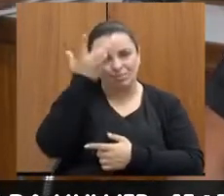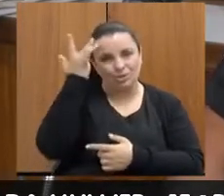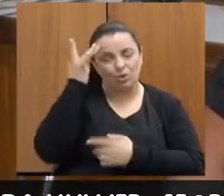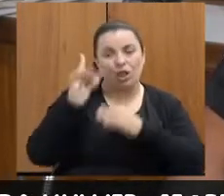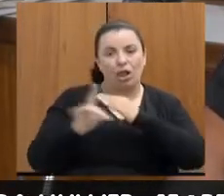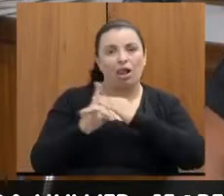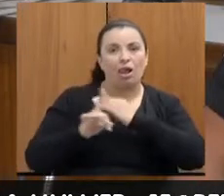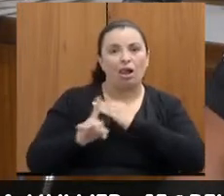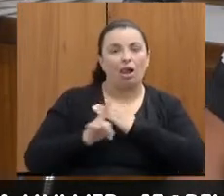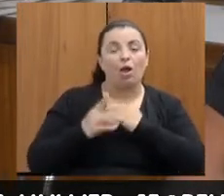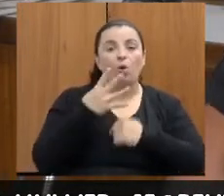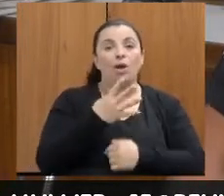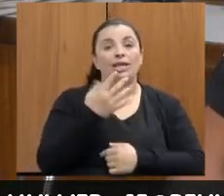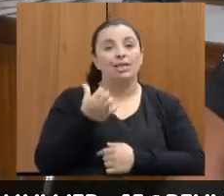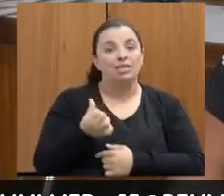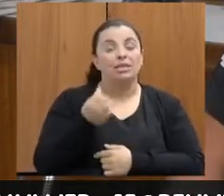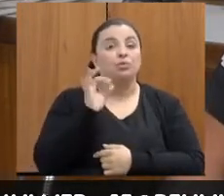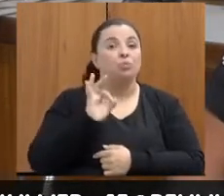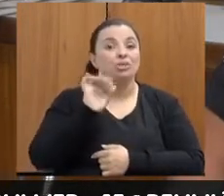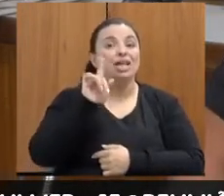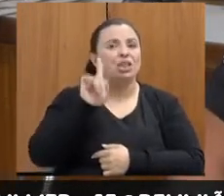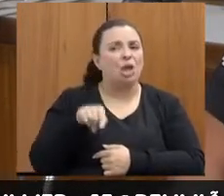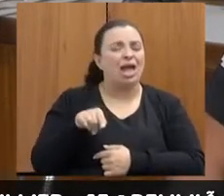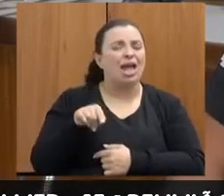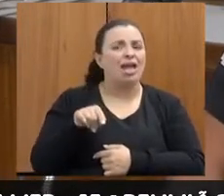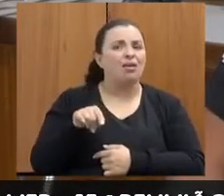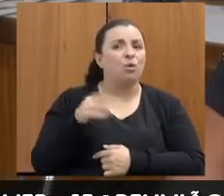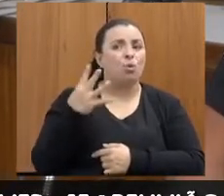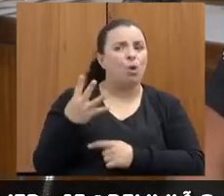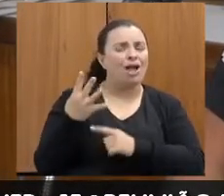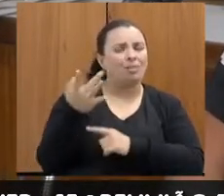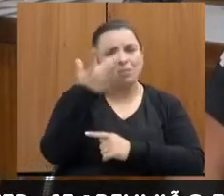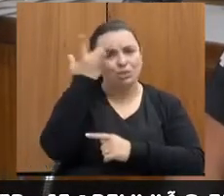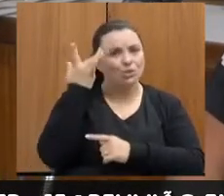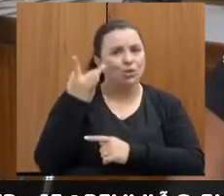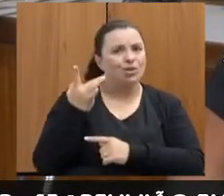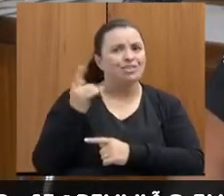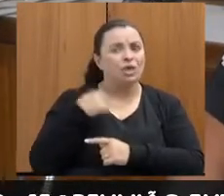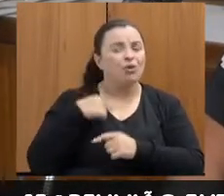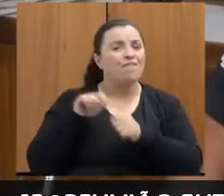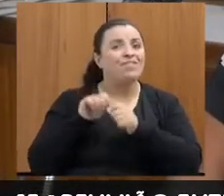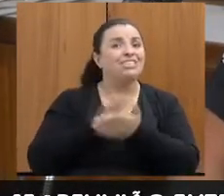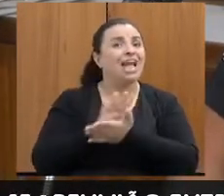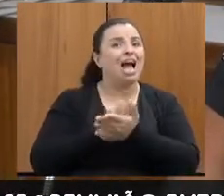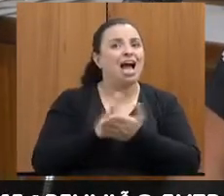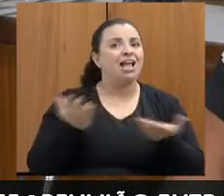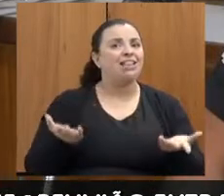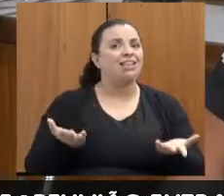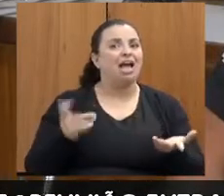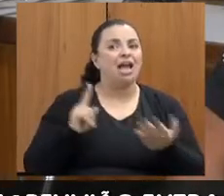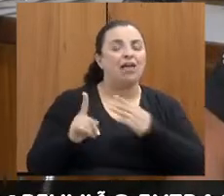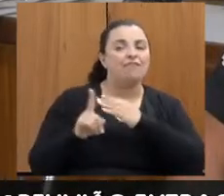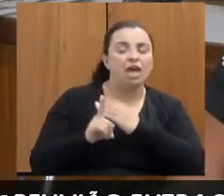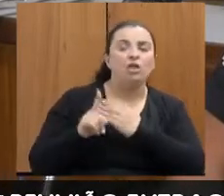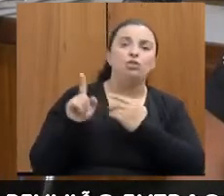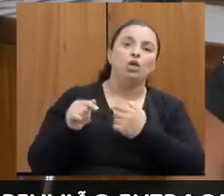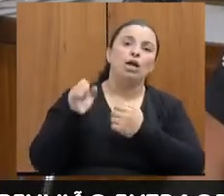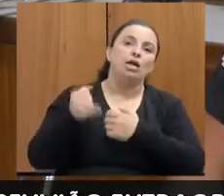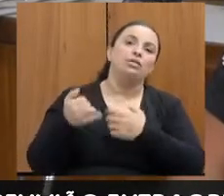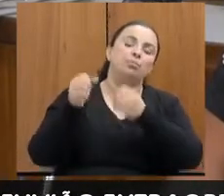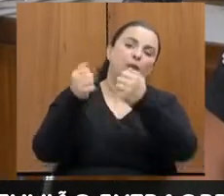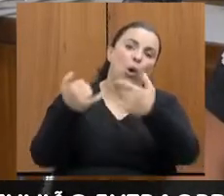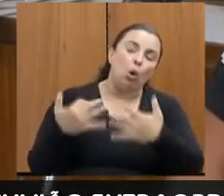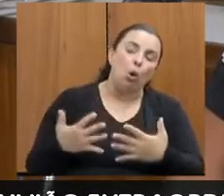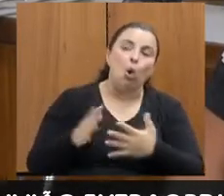pessoas que eu não trabalhei, que eu não fiz nada e, às vezes, a orientação tem uma demanda, inclusive, muito maior. Você vai explicar para a mulher, você vai contar a